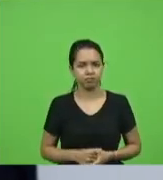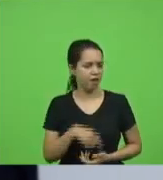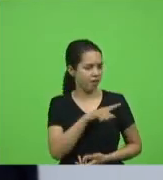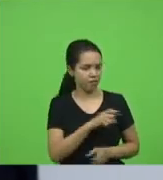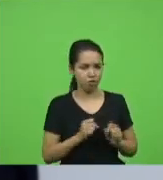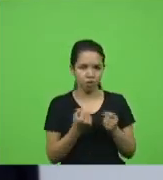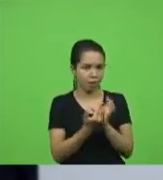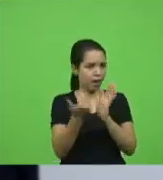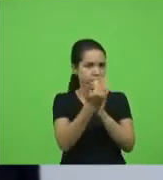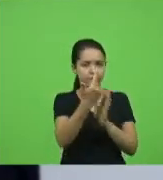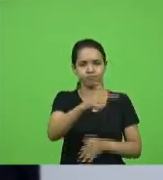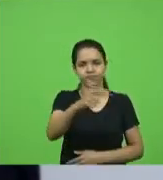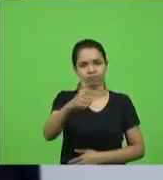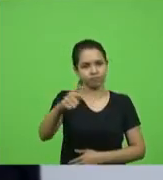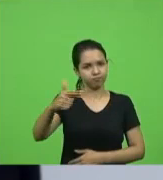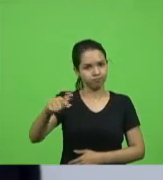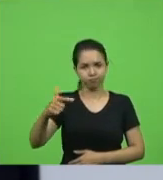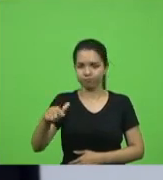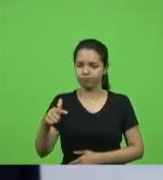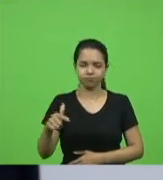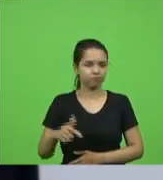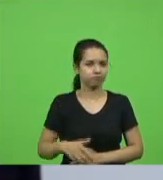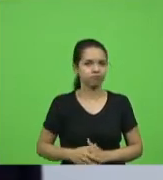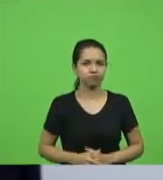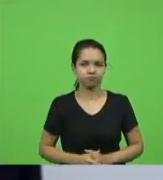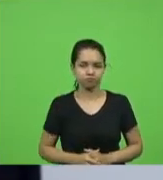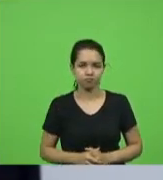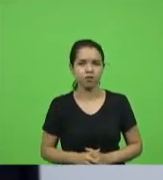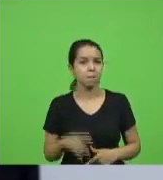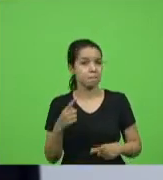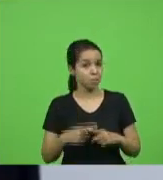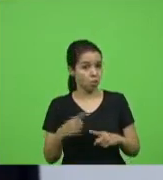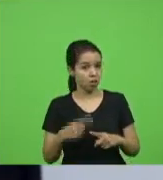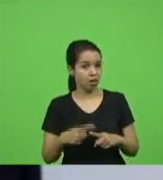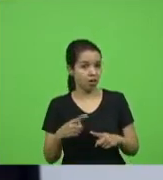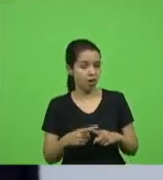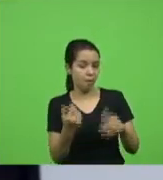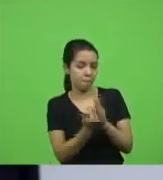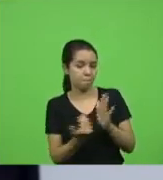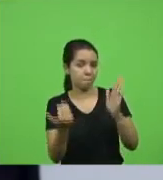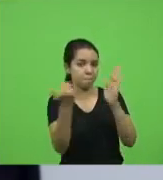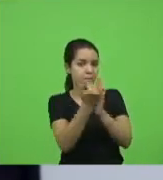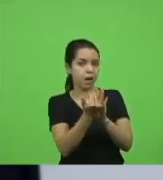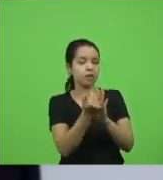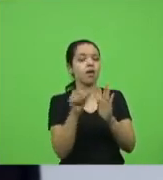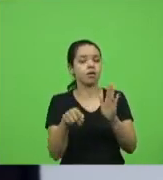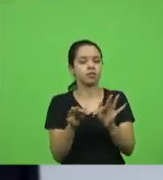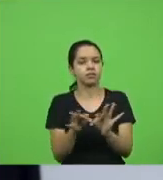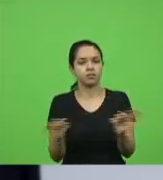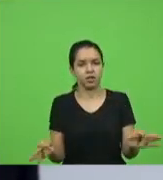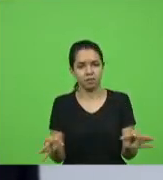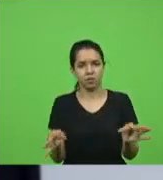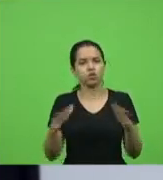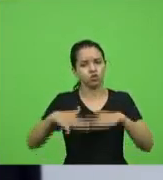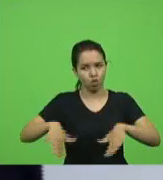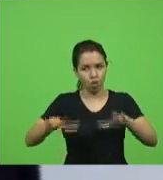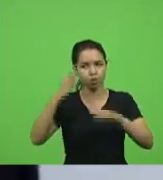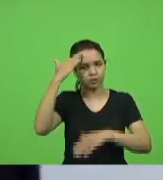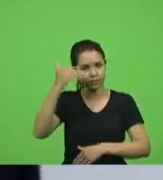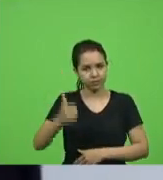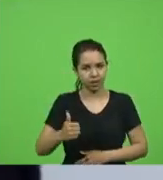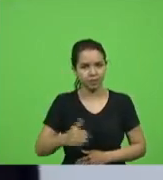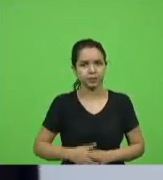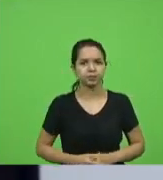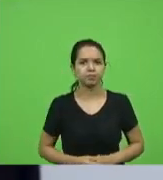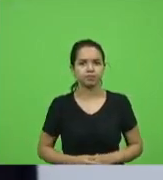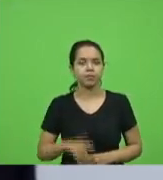possível não não está fazendo o possível porque o possível é simples e todo mundo sabe desfez